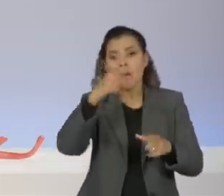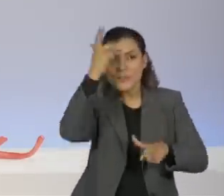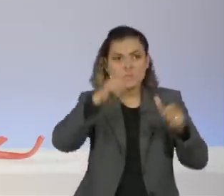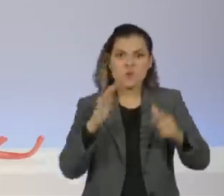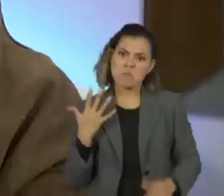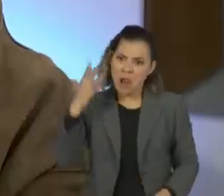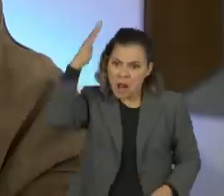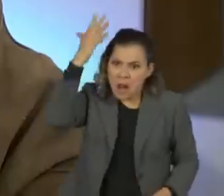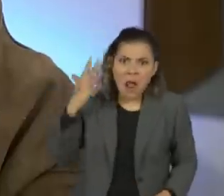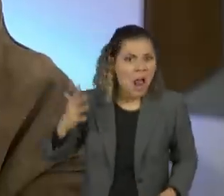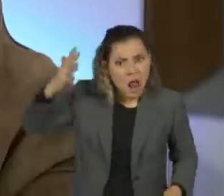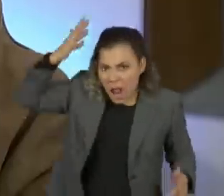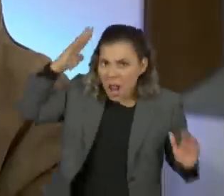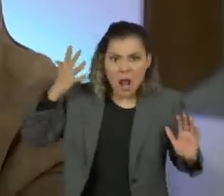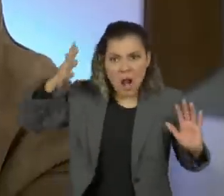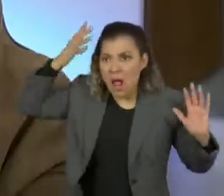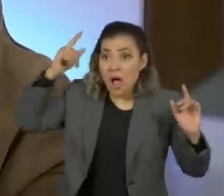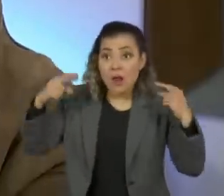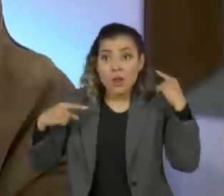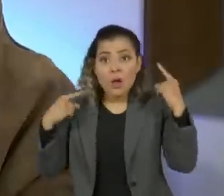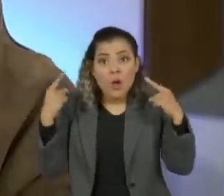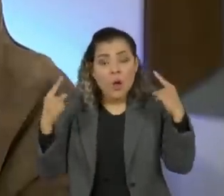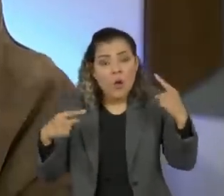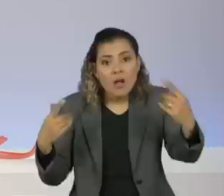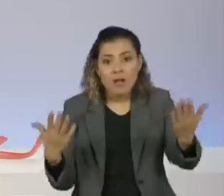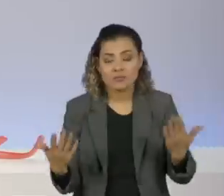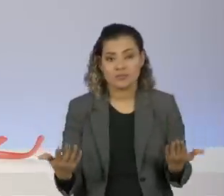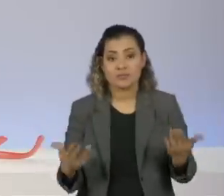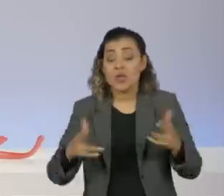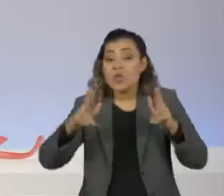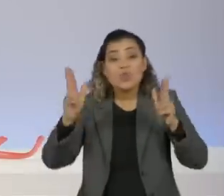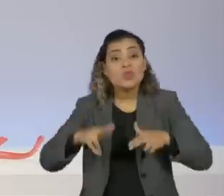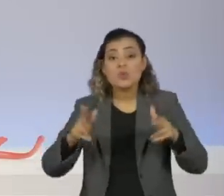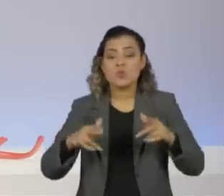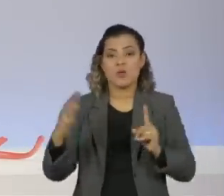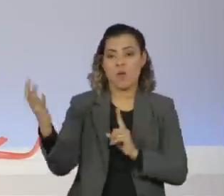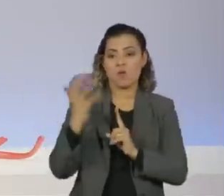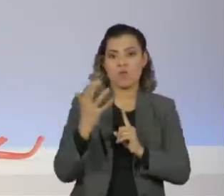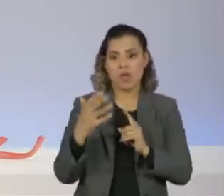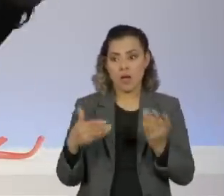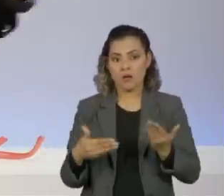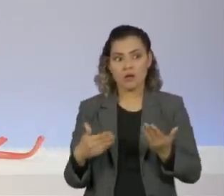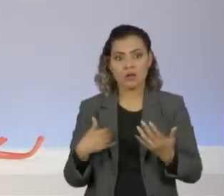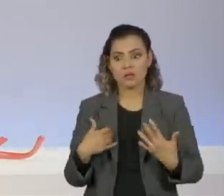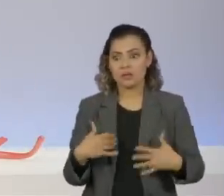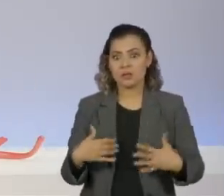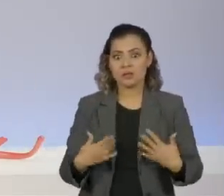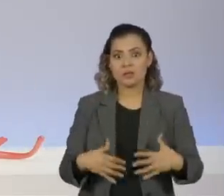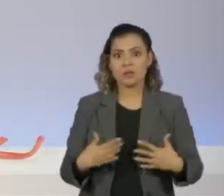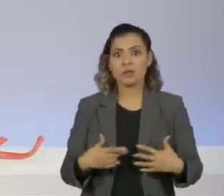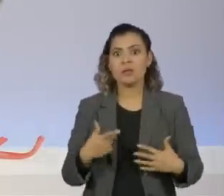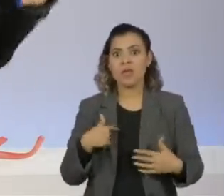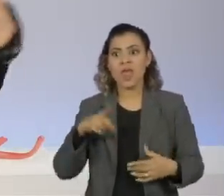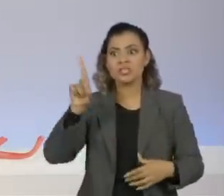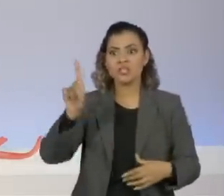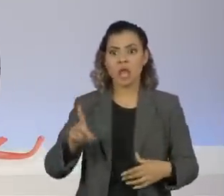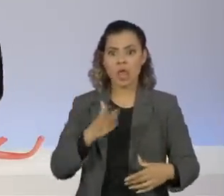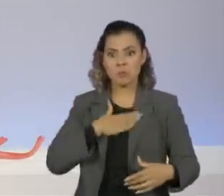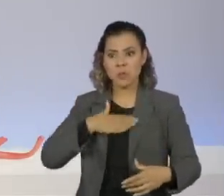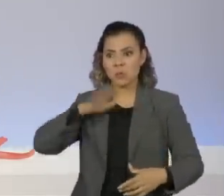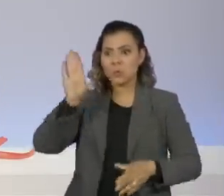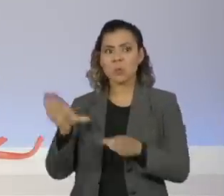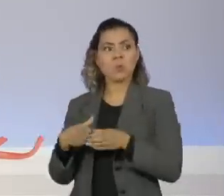que foram loucas, histéricas e que nunca se disseram politizadas e agora descobriram que elas, ah, eu me digo de direita e tenho meu